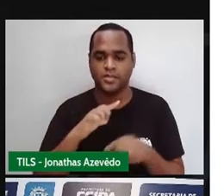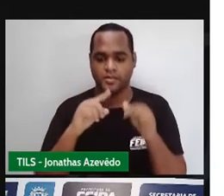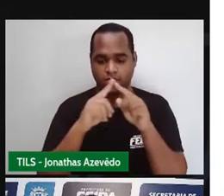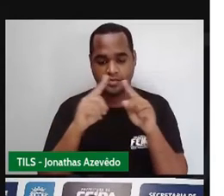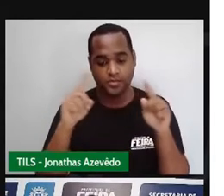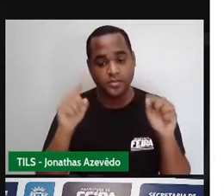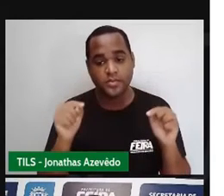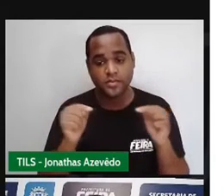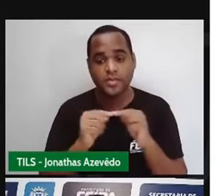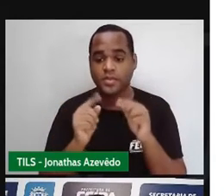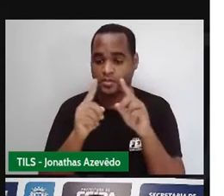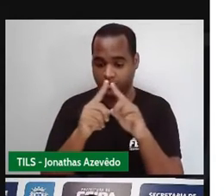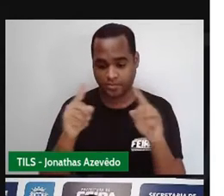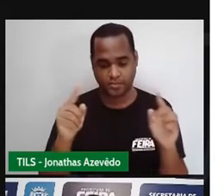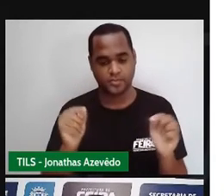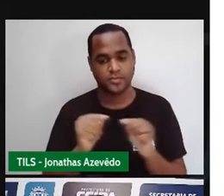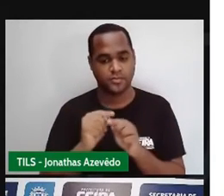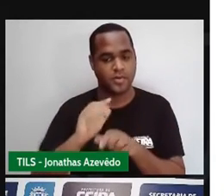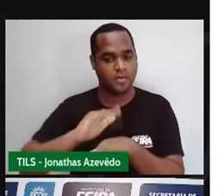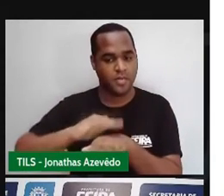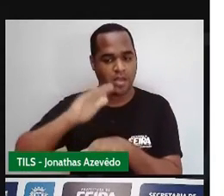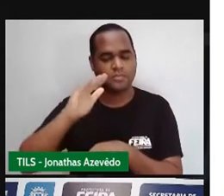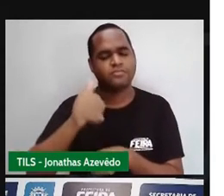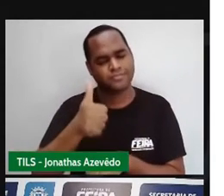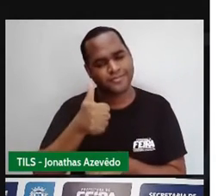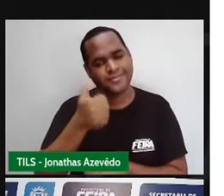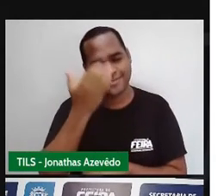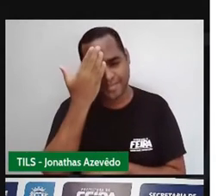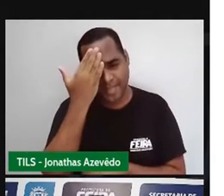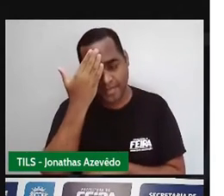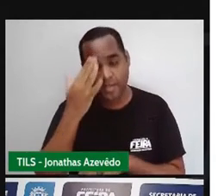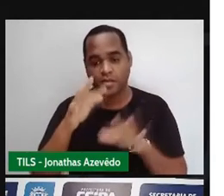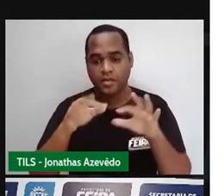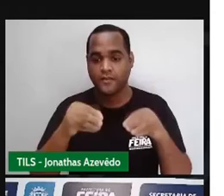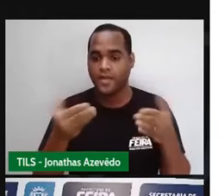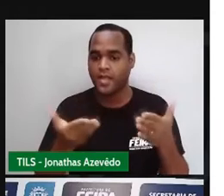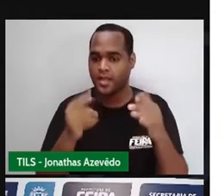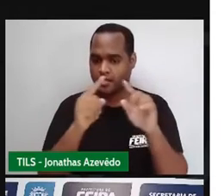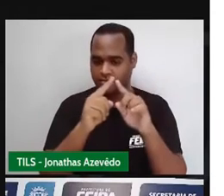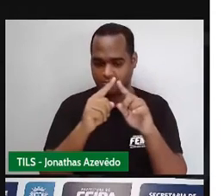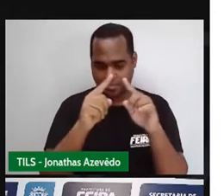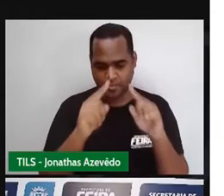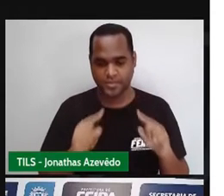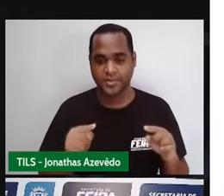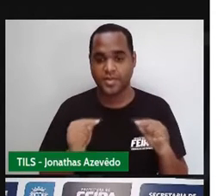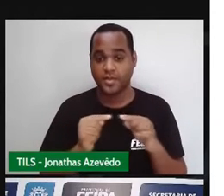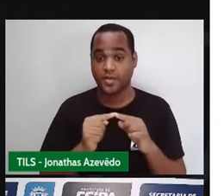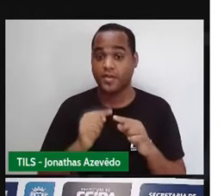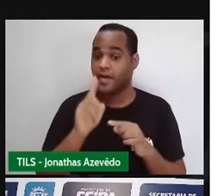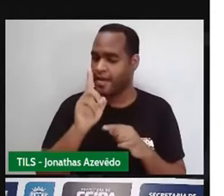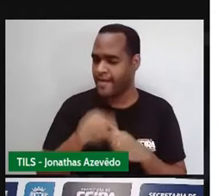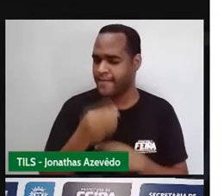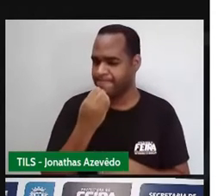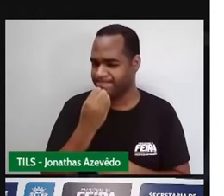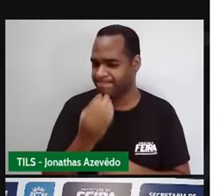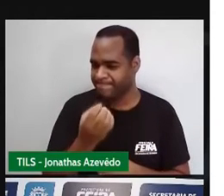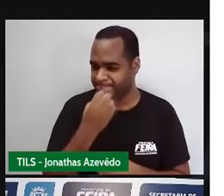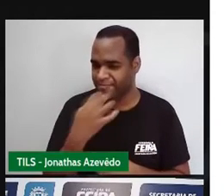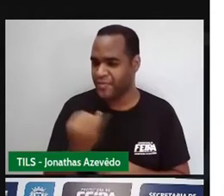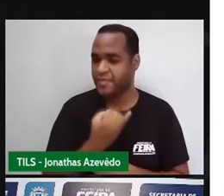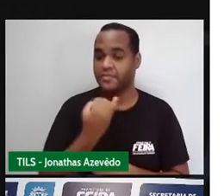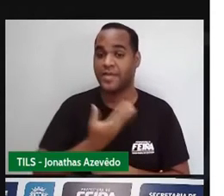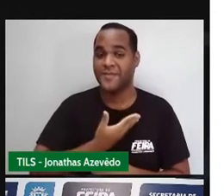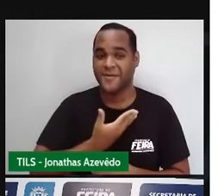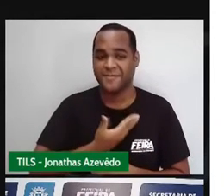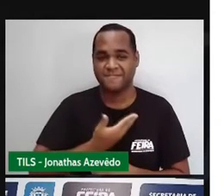mais que o retângulo, enfim, né? O triângulozinho é um camaradinha, assim, amigo